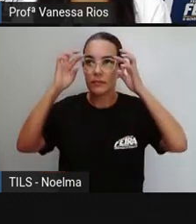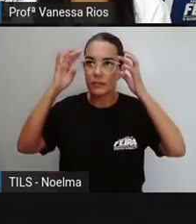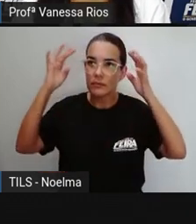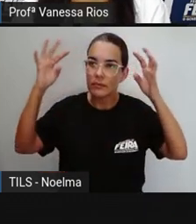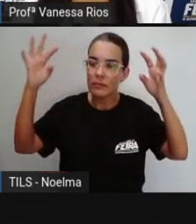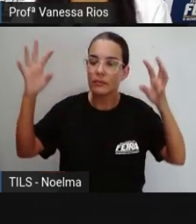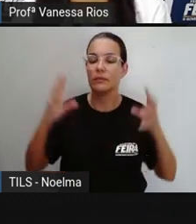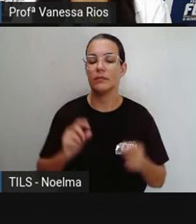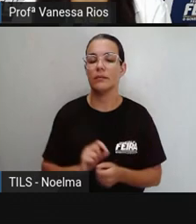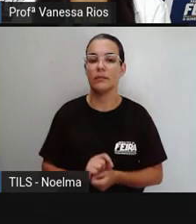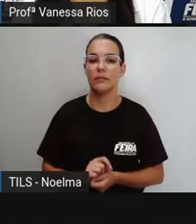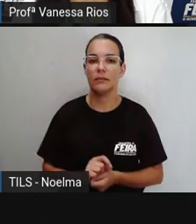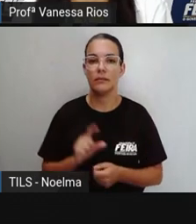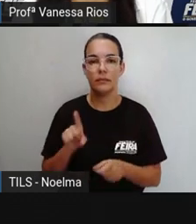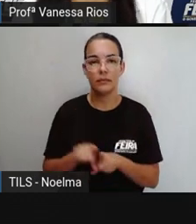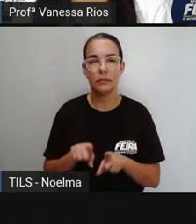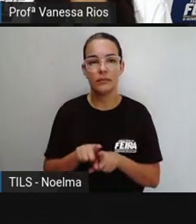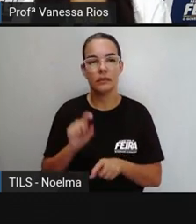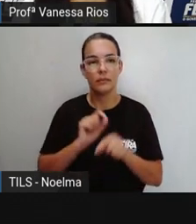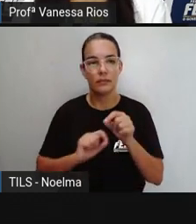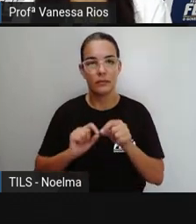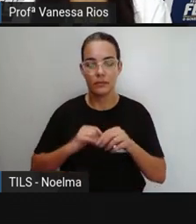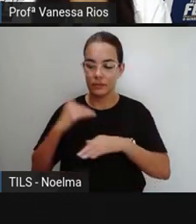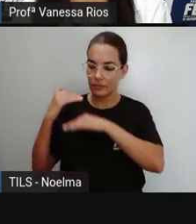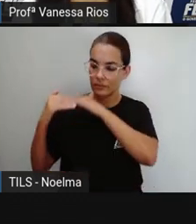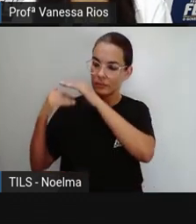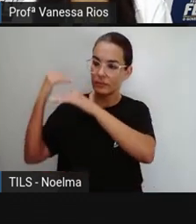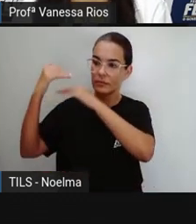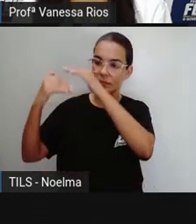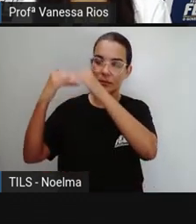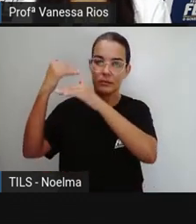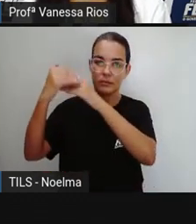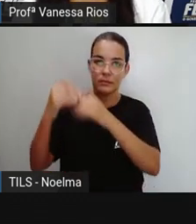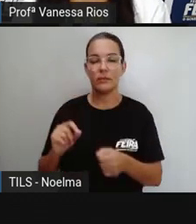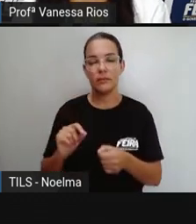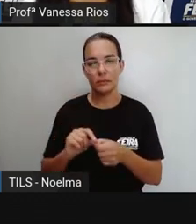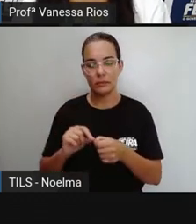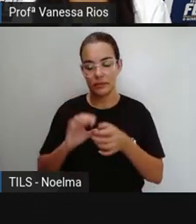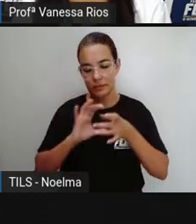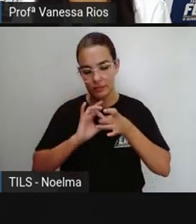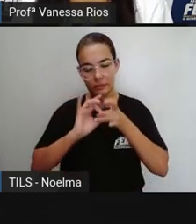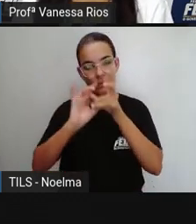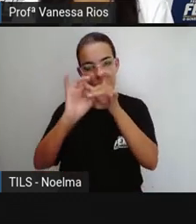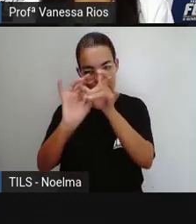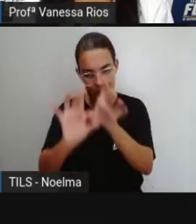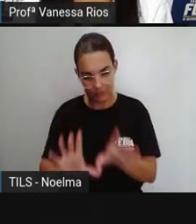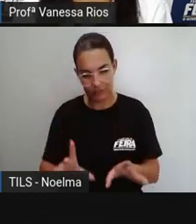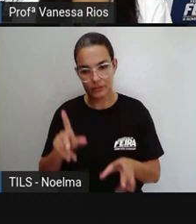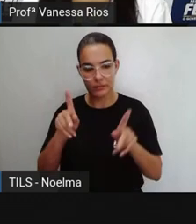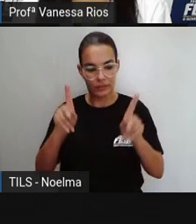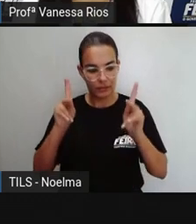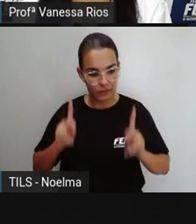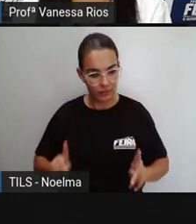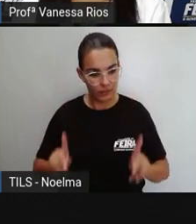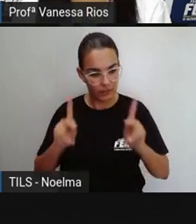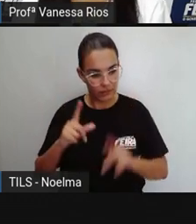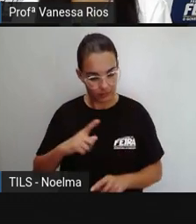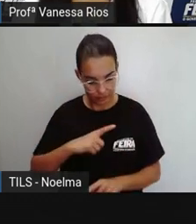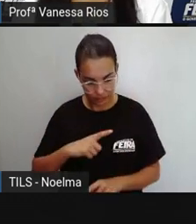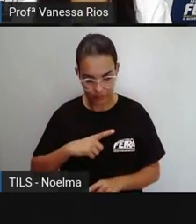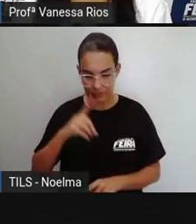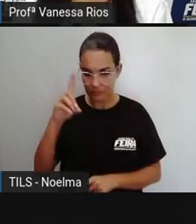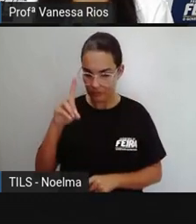intenção em pleno desenvolvimento das ações democráticas que a população tem o direito